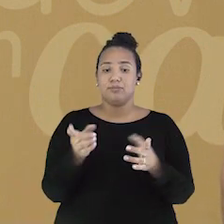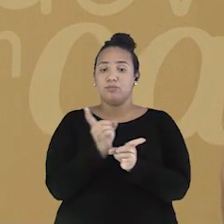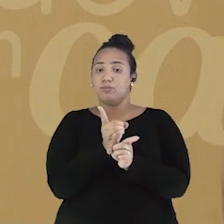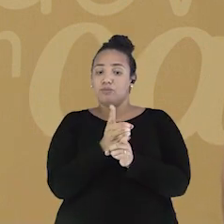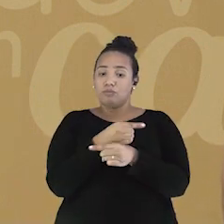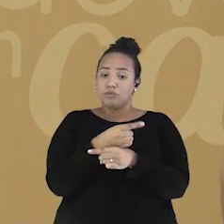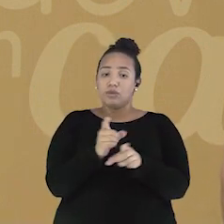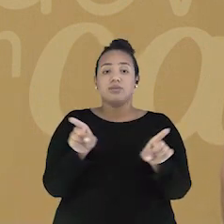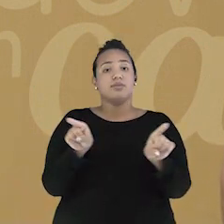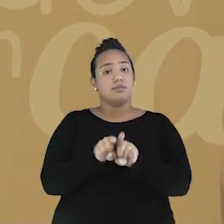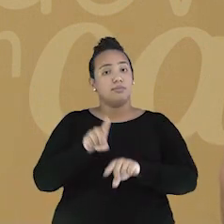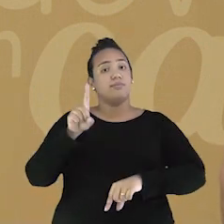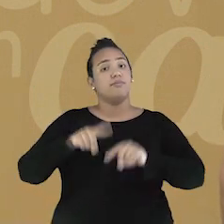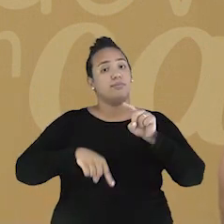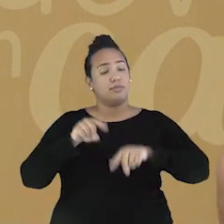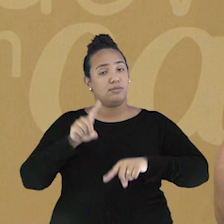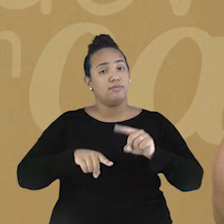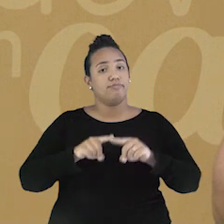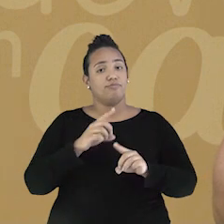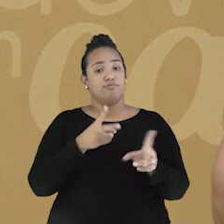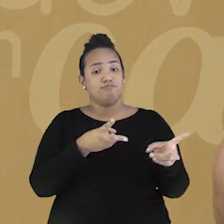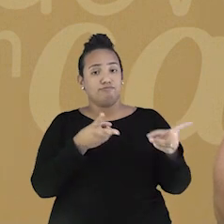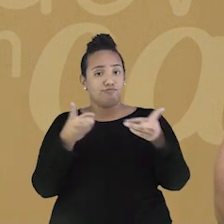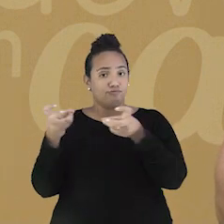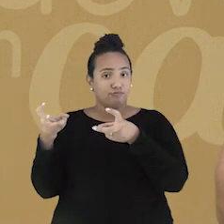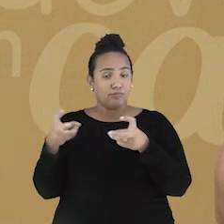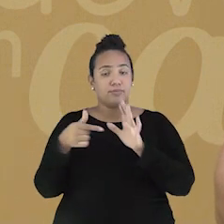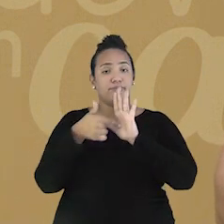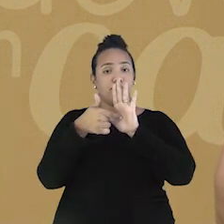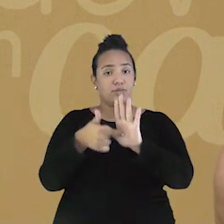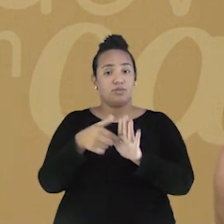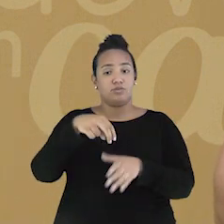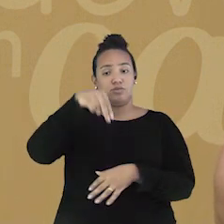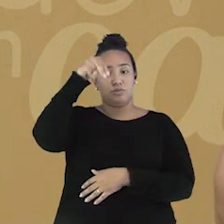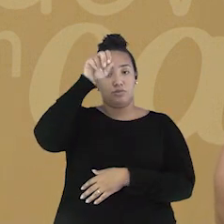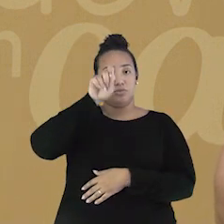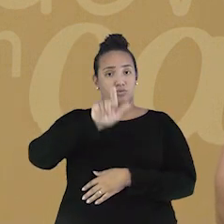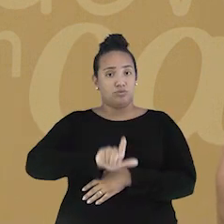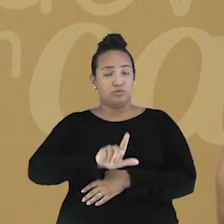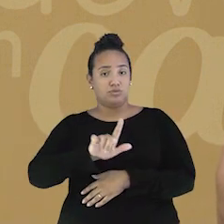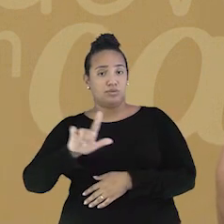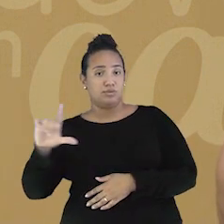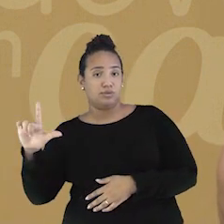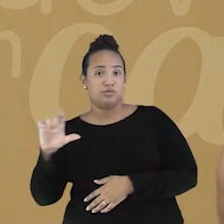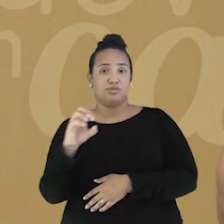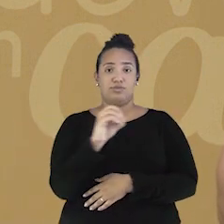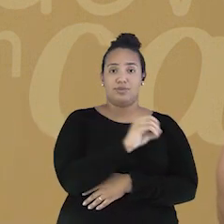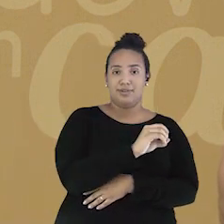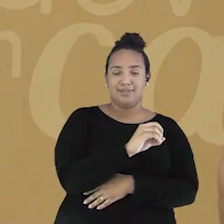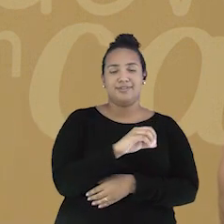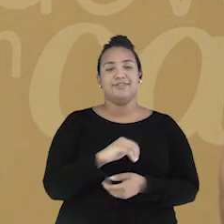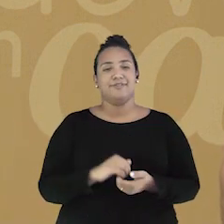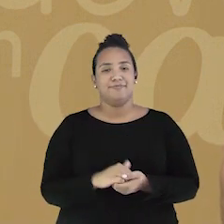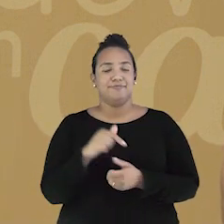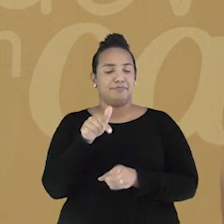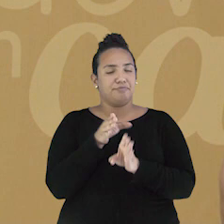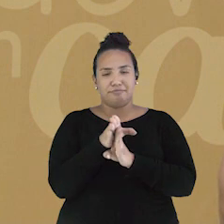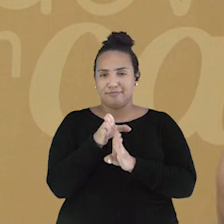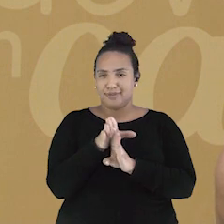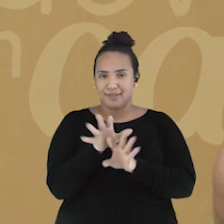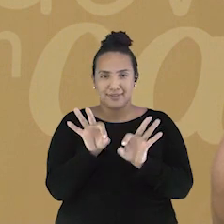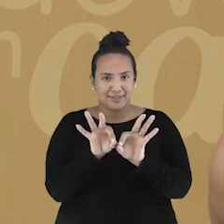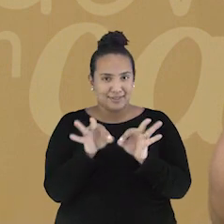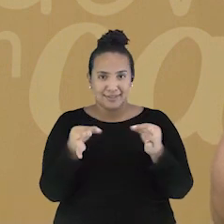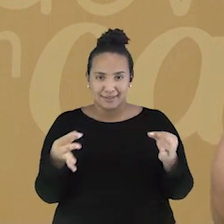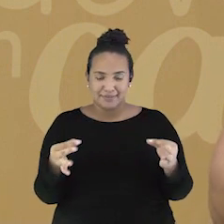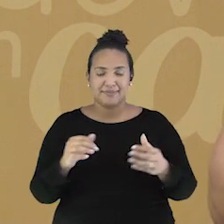Bússola também é um instrumento de localização que indica os pontos cardeais para uma melhor orientação. Falando assim de uma forma